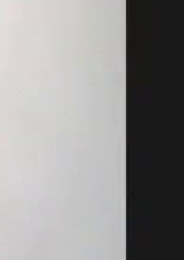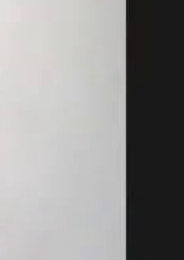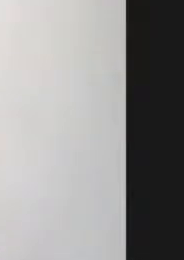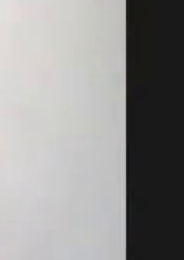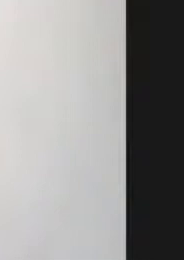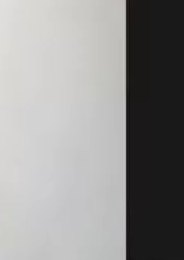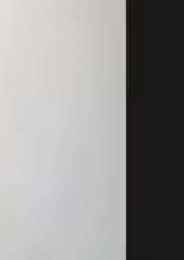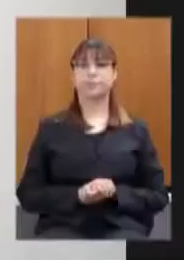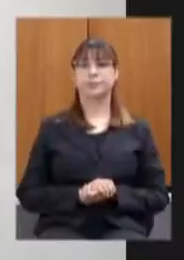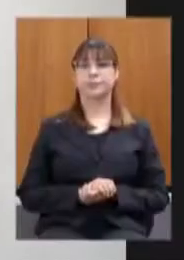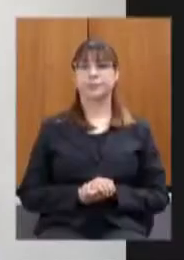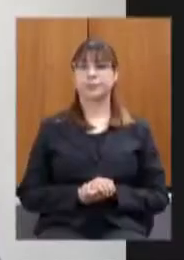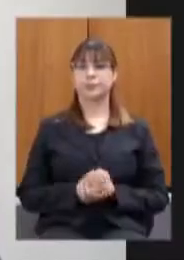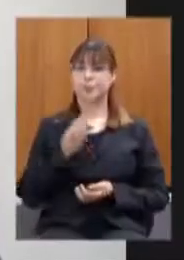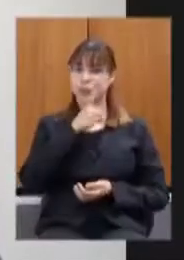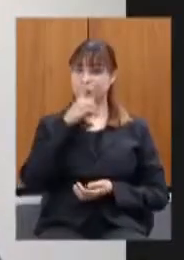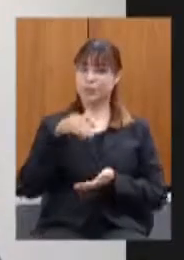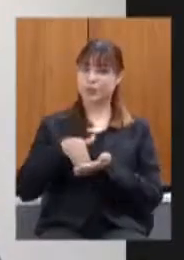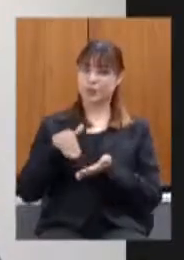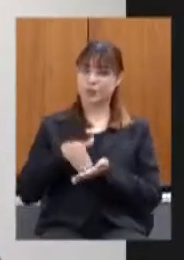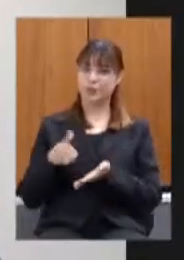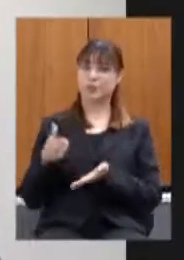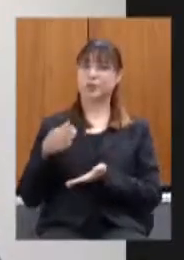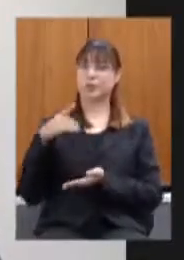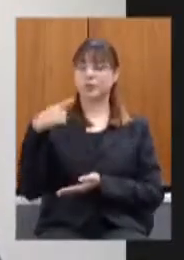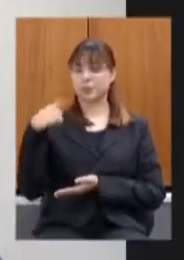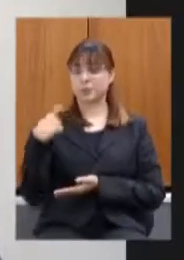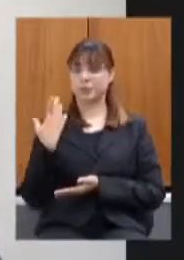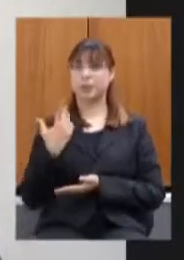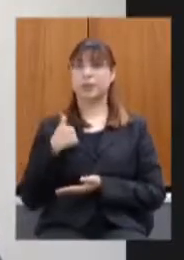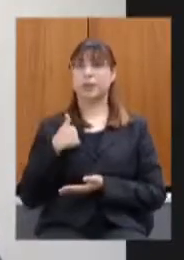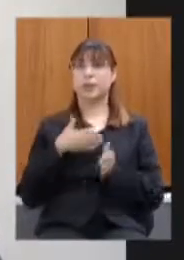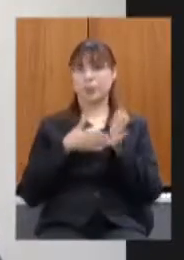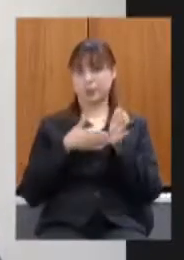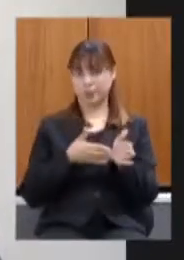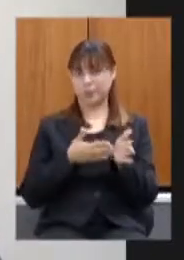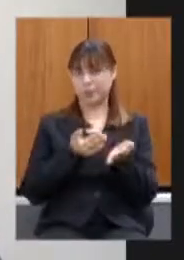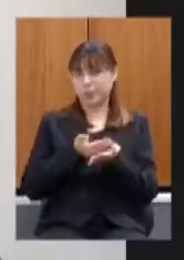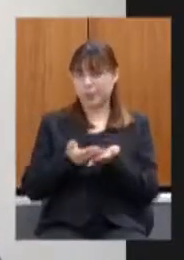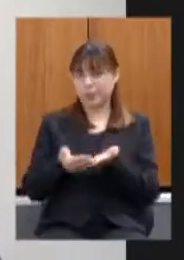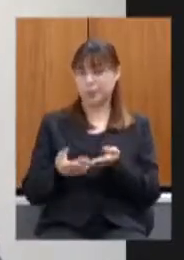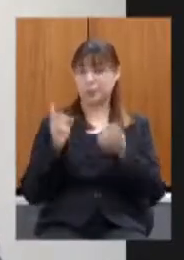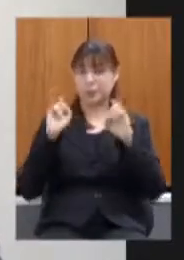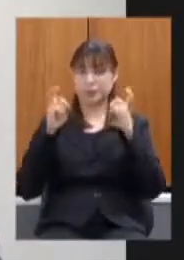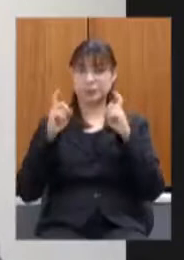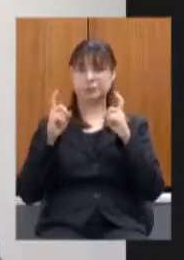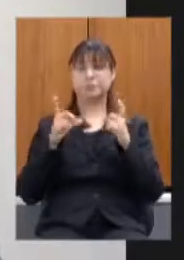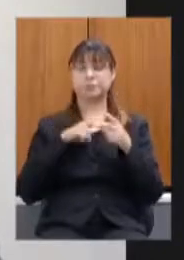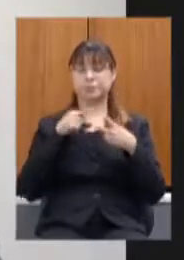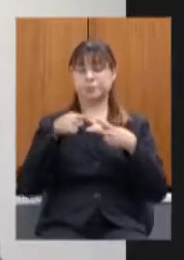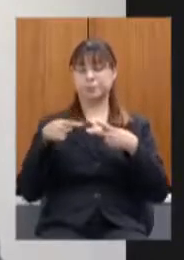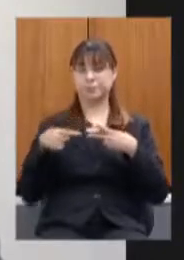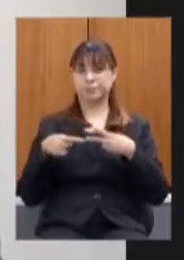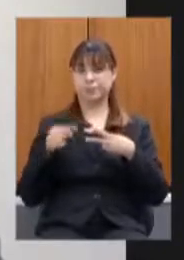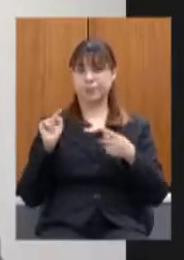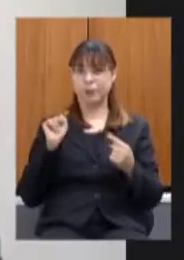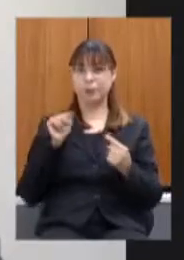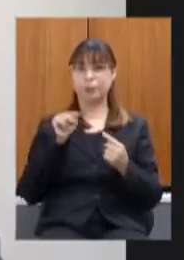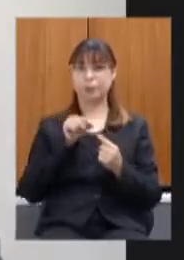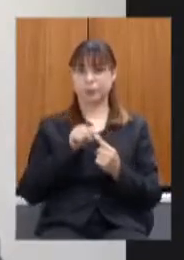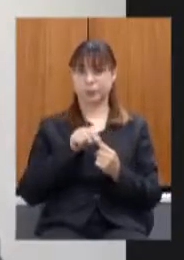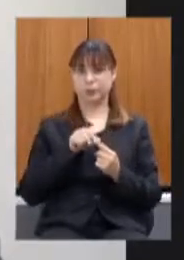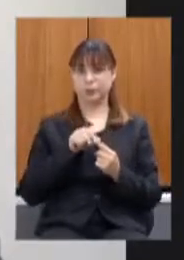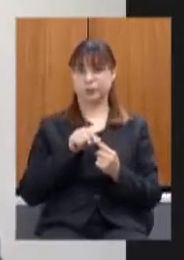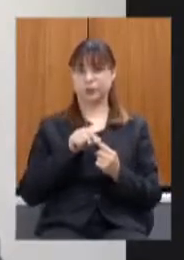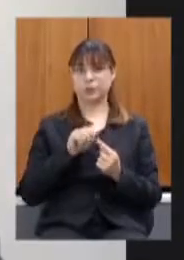atentamente a reunião desde o início teria duas questões muito objetivas pela natureza